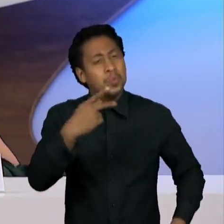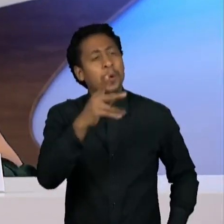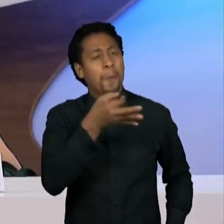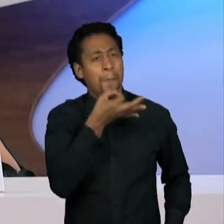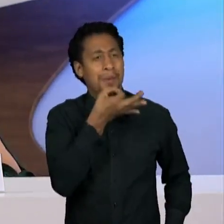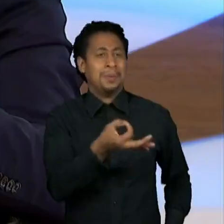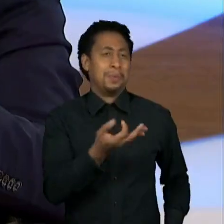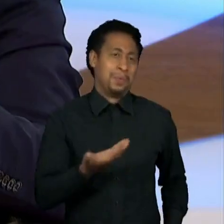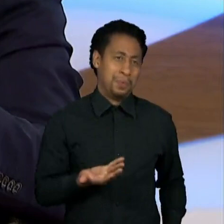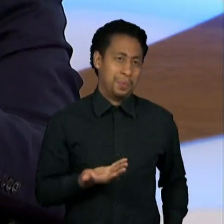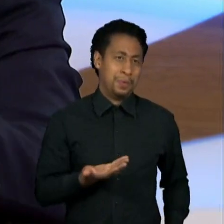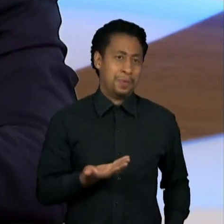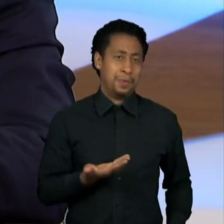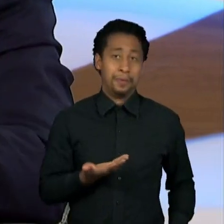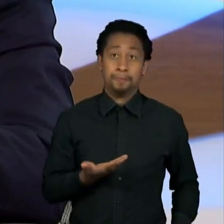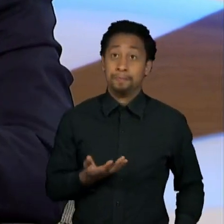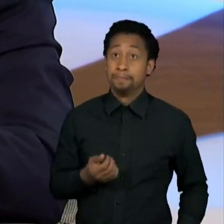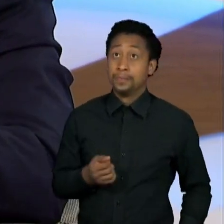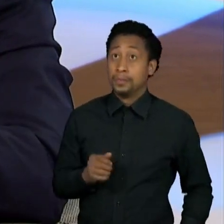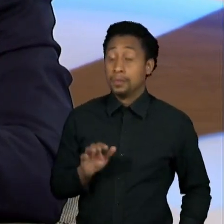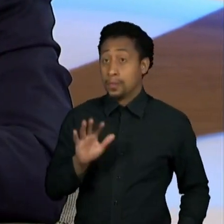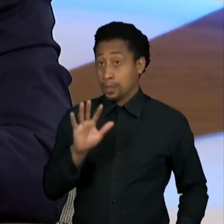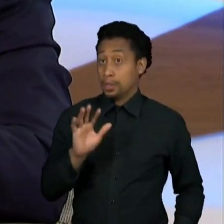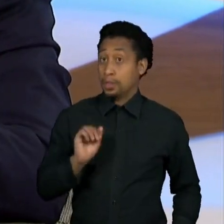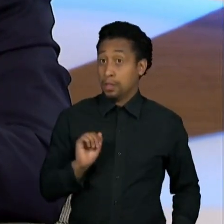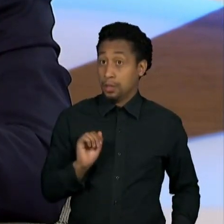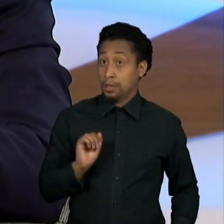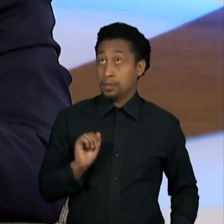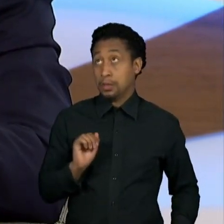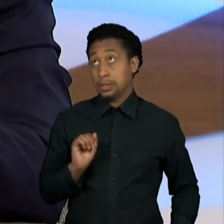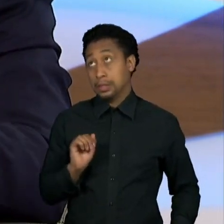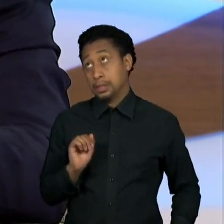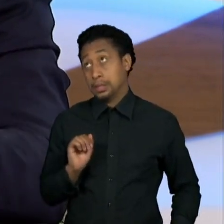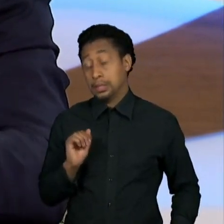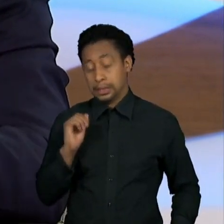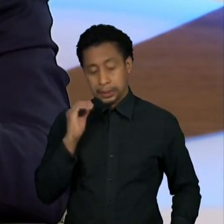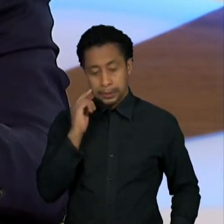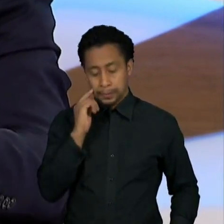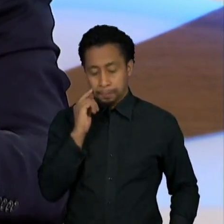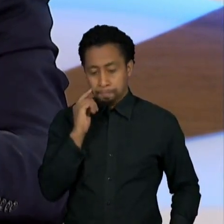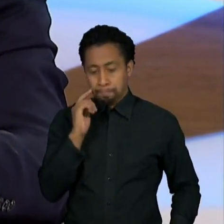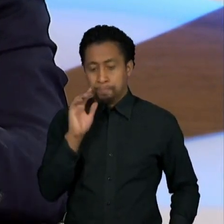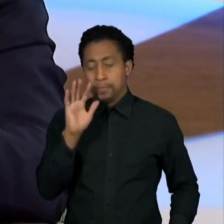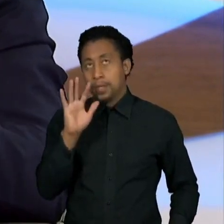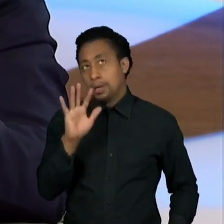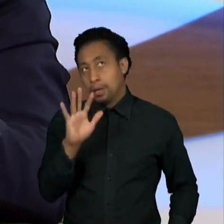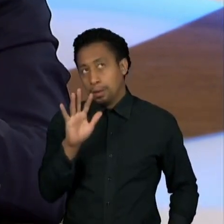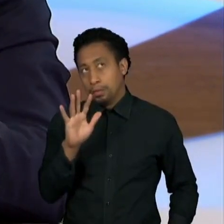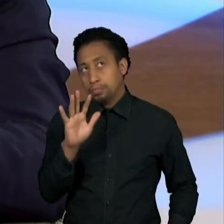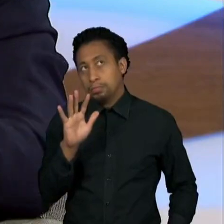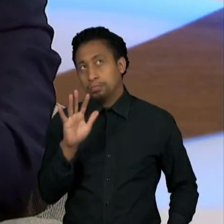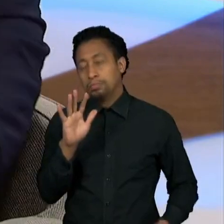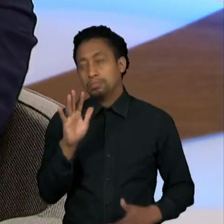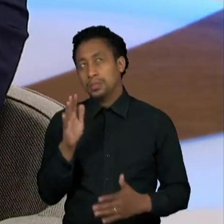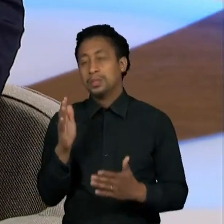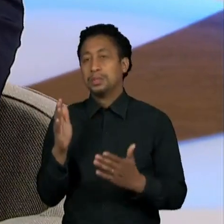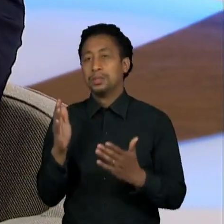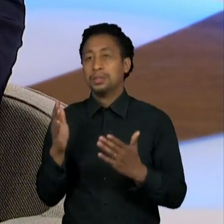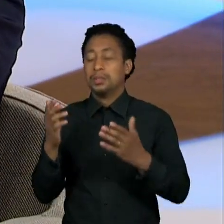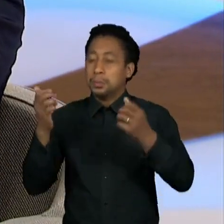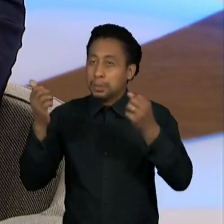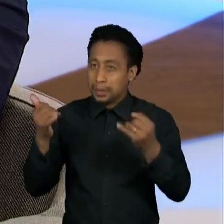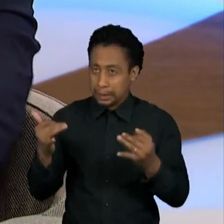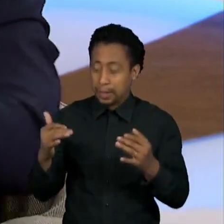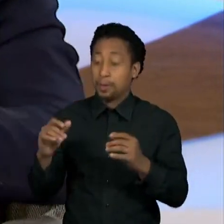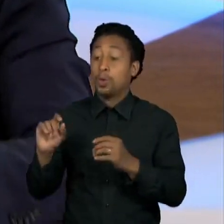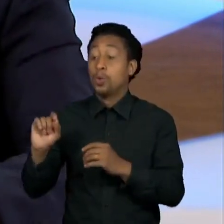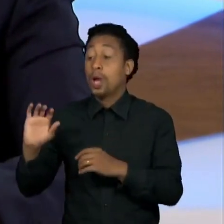É você ter uma, vamos dizer assim, uma conversa entre o que você faz na política